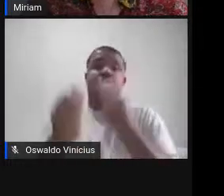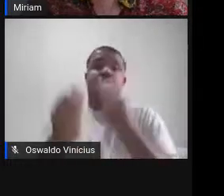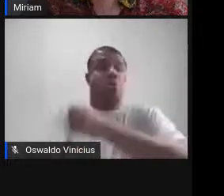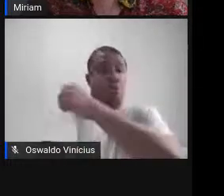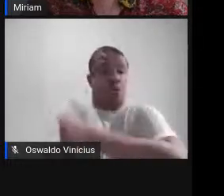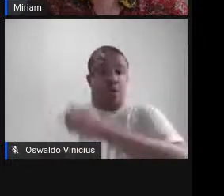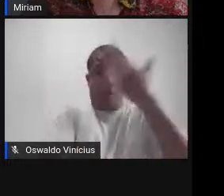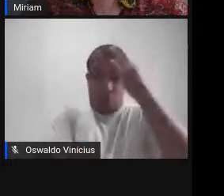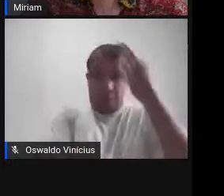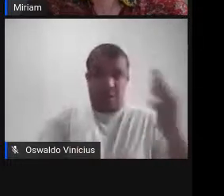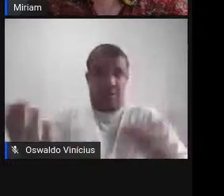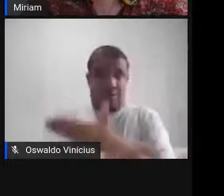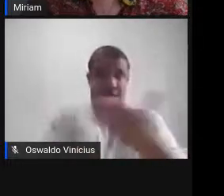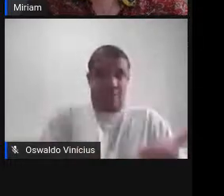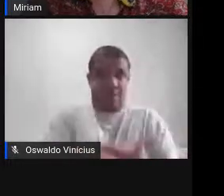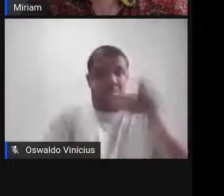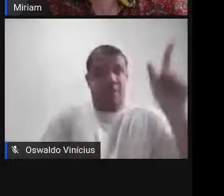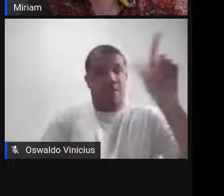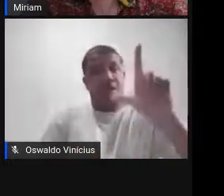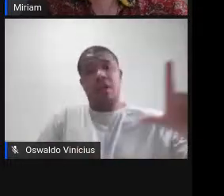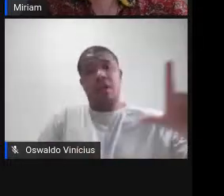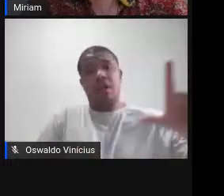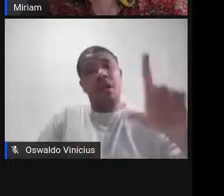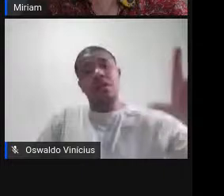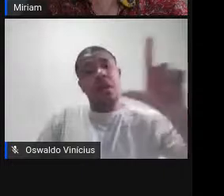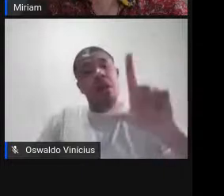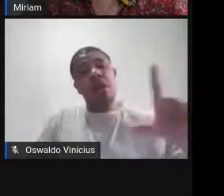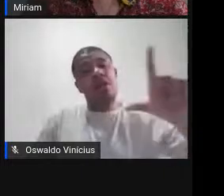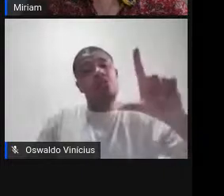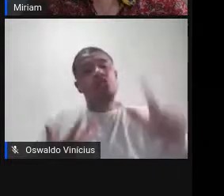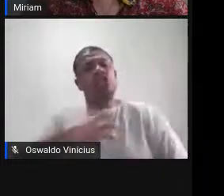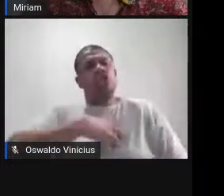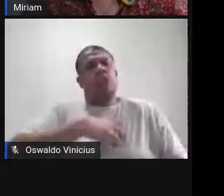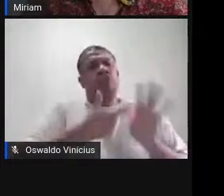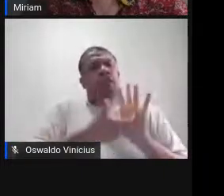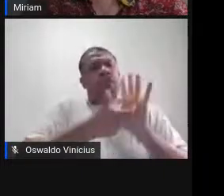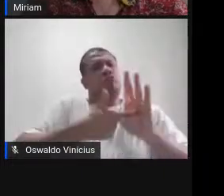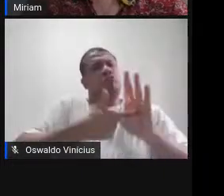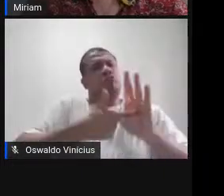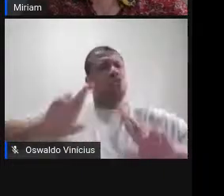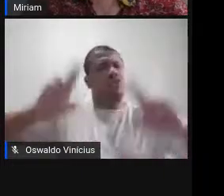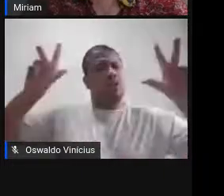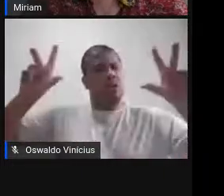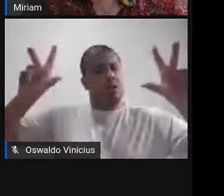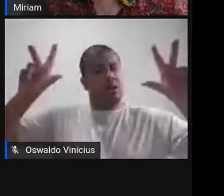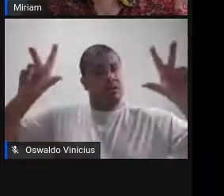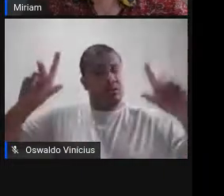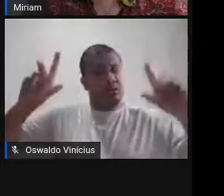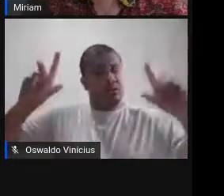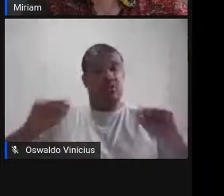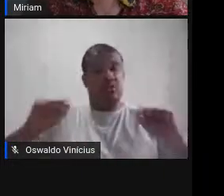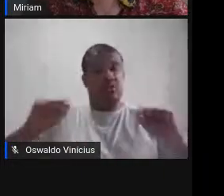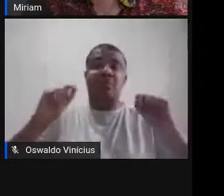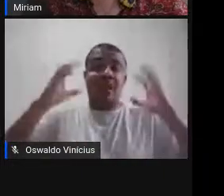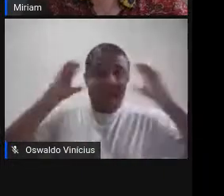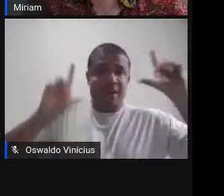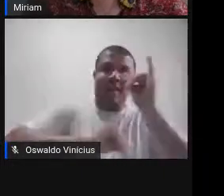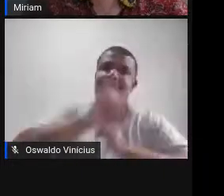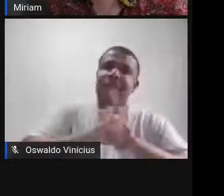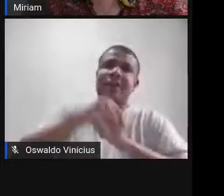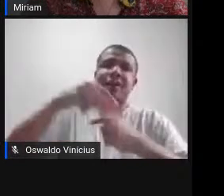interações da literatura com outras formas de expressão, o letramento mediático promove a participação